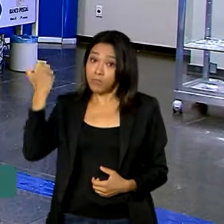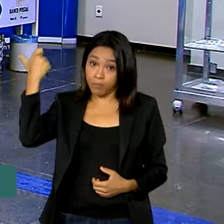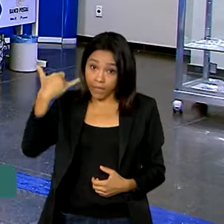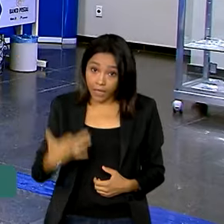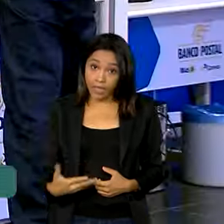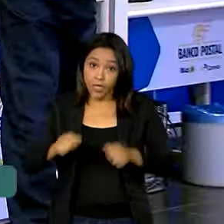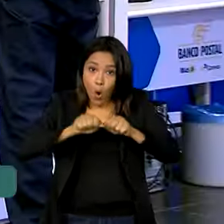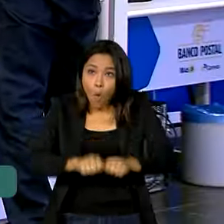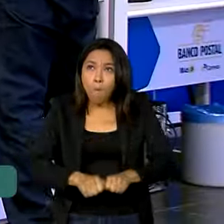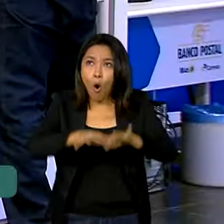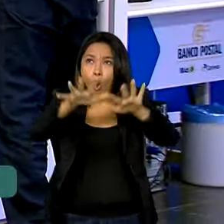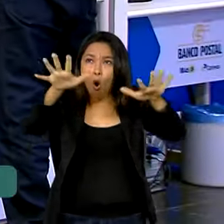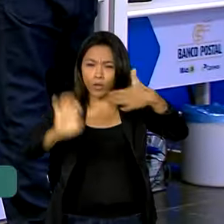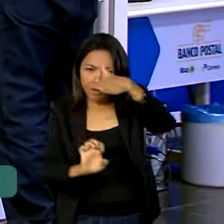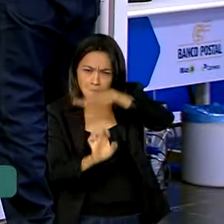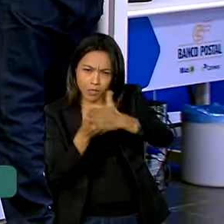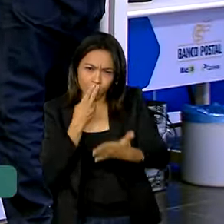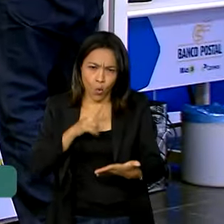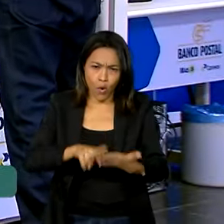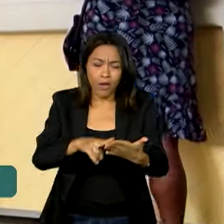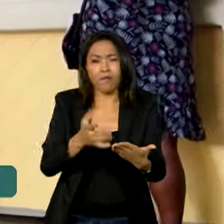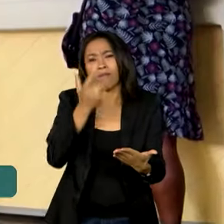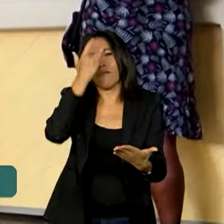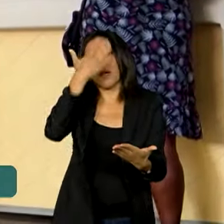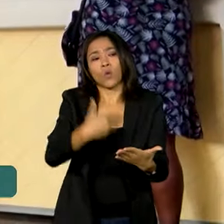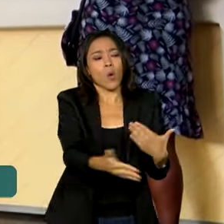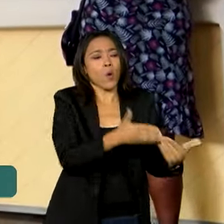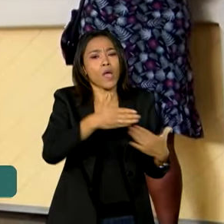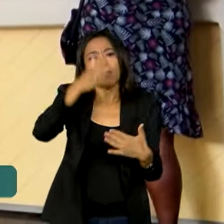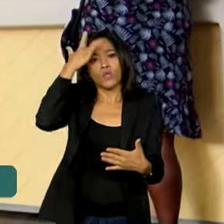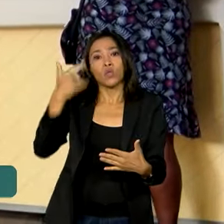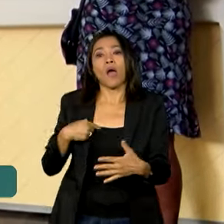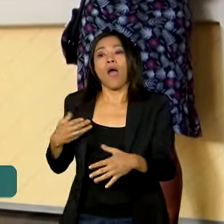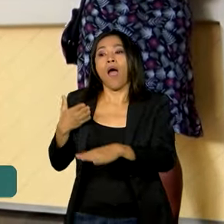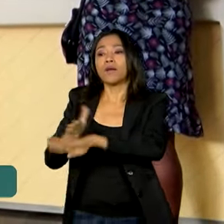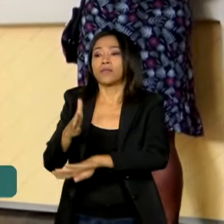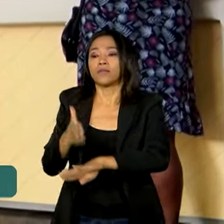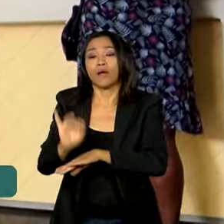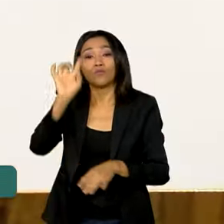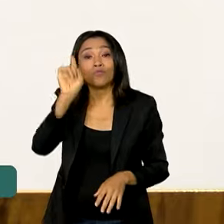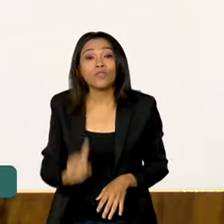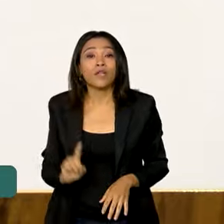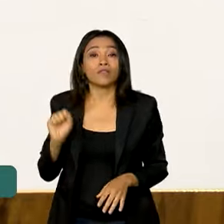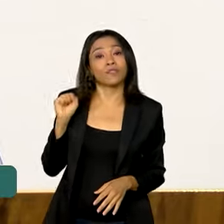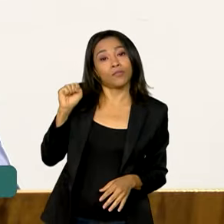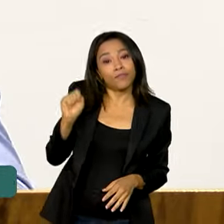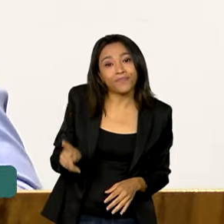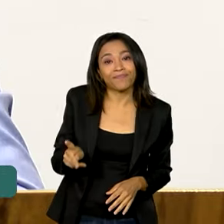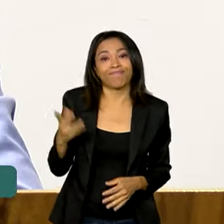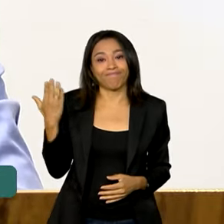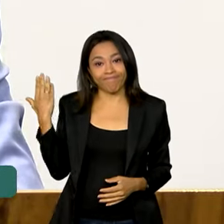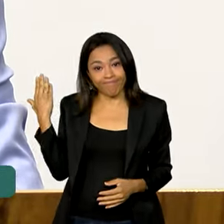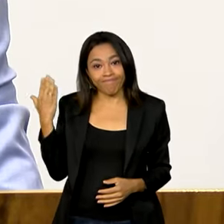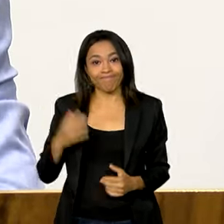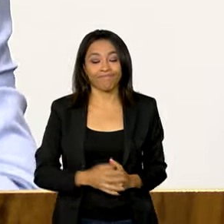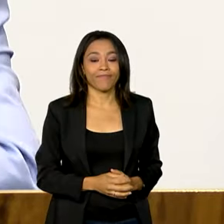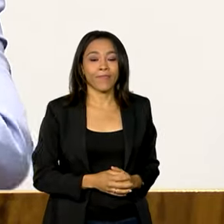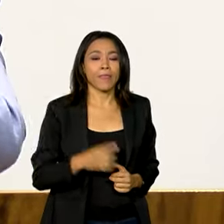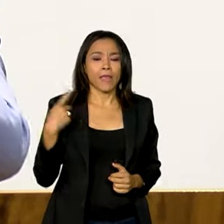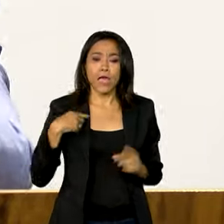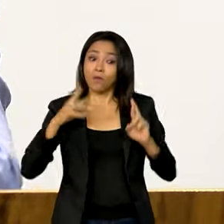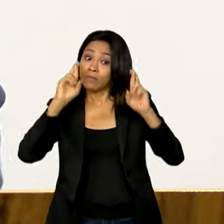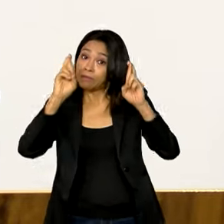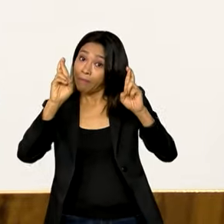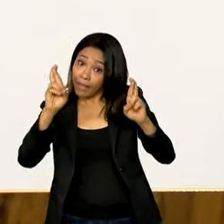Correios vai permitir a qualquer brasileiro acessar os direitos previdenciários. Espero que essa esperança